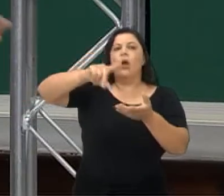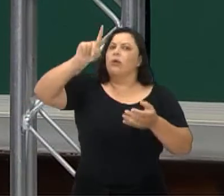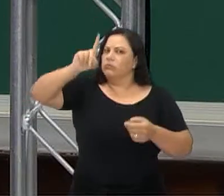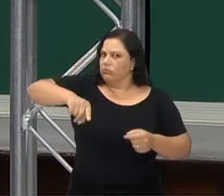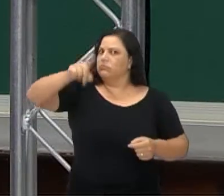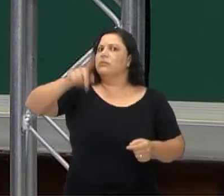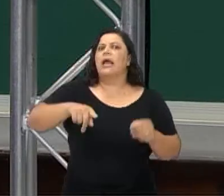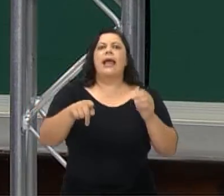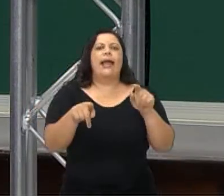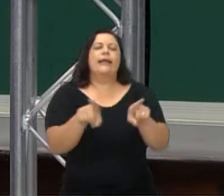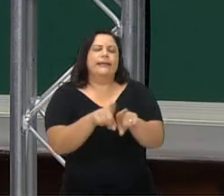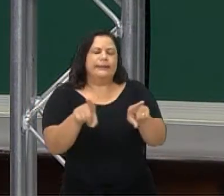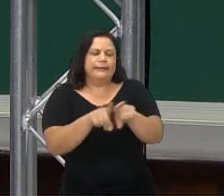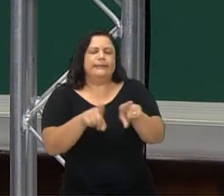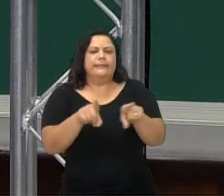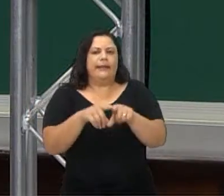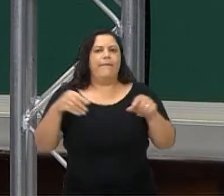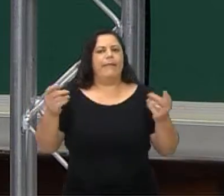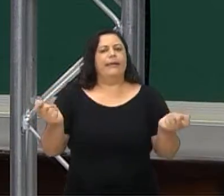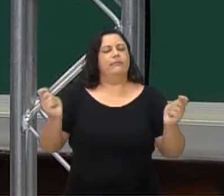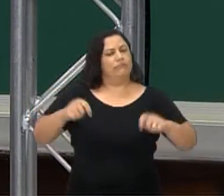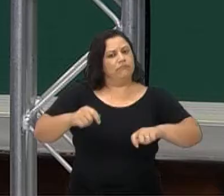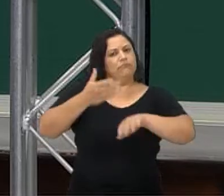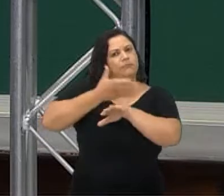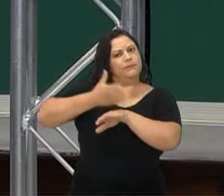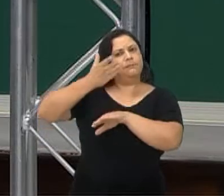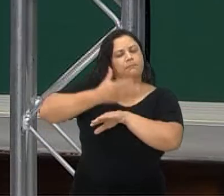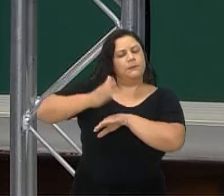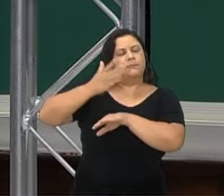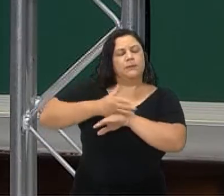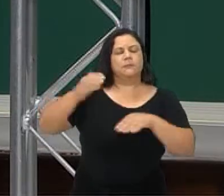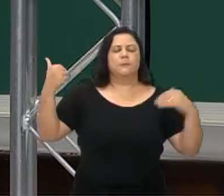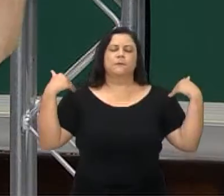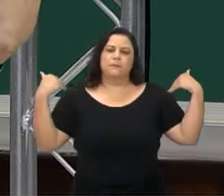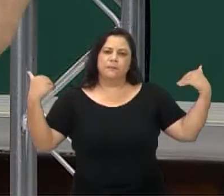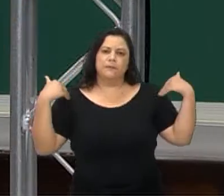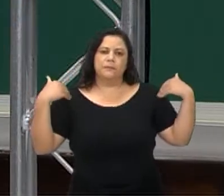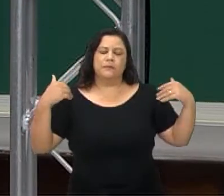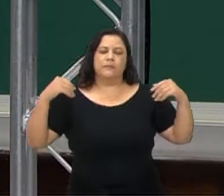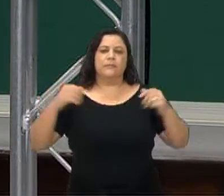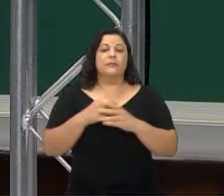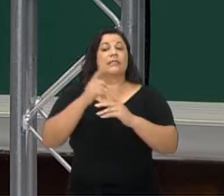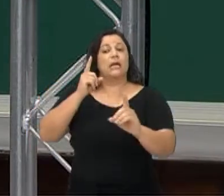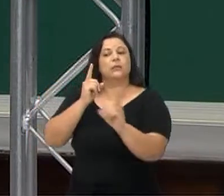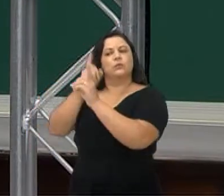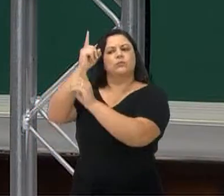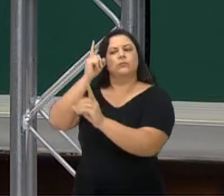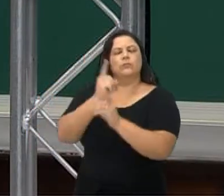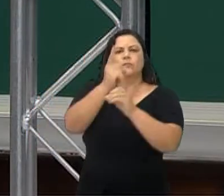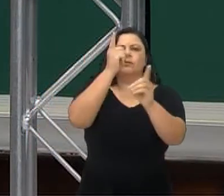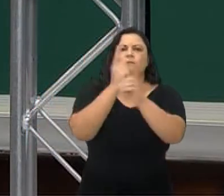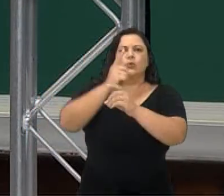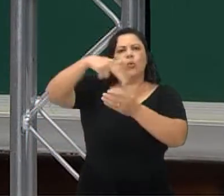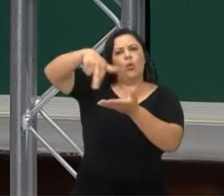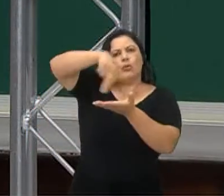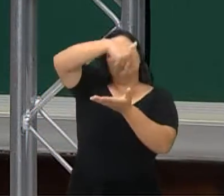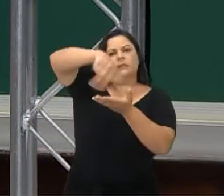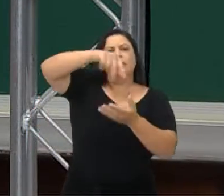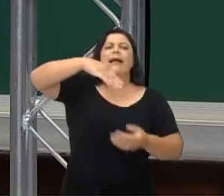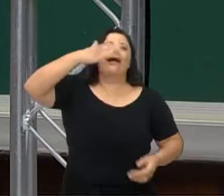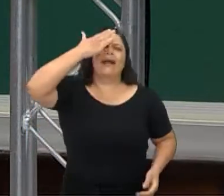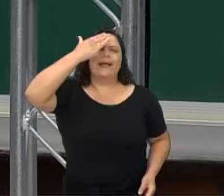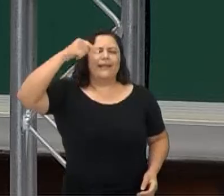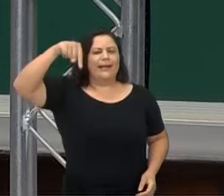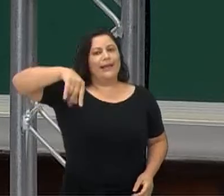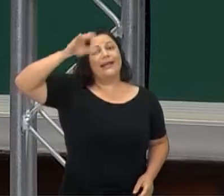considerado um exercício físico. Ele faz parte, principalmente, se as pessoas se encontram para dançar. A gente sabe que aqui em Curitiba existem